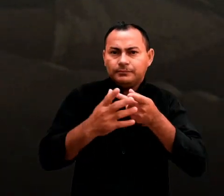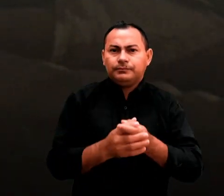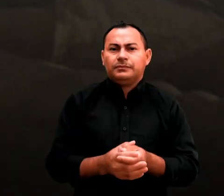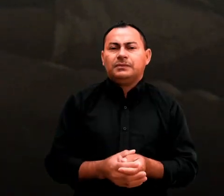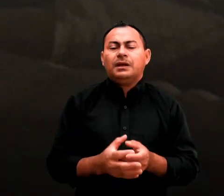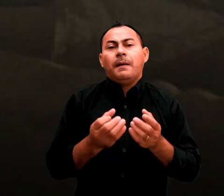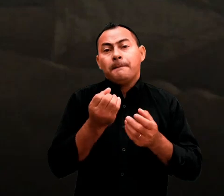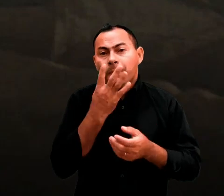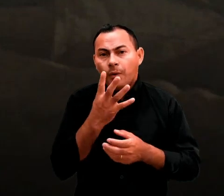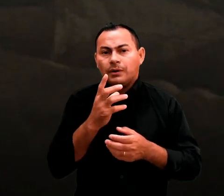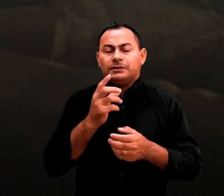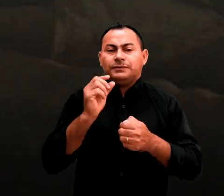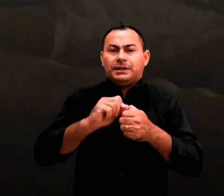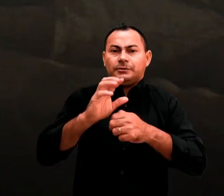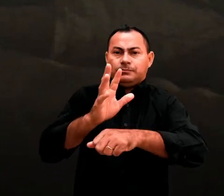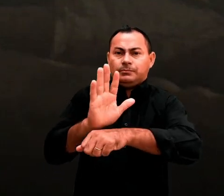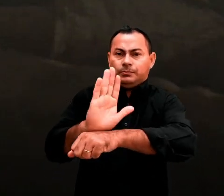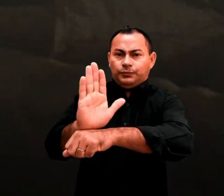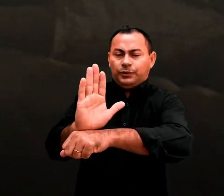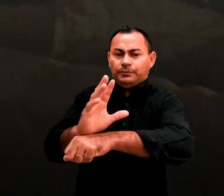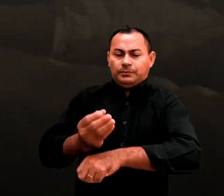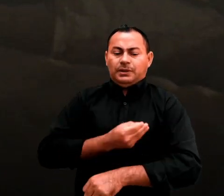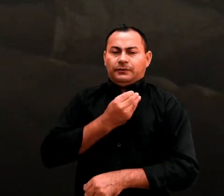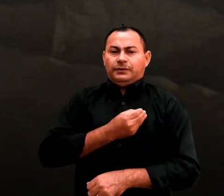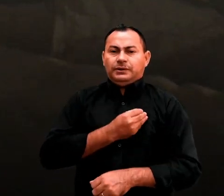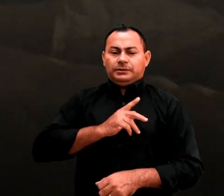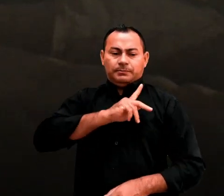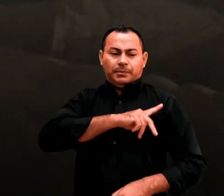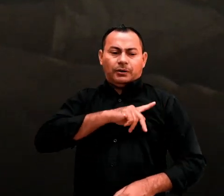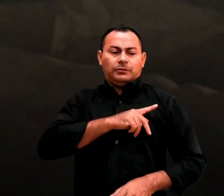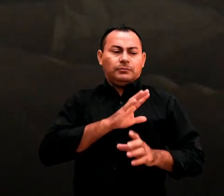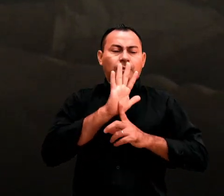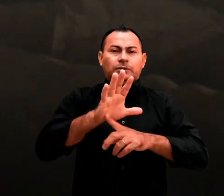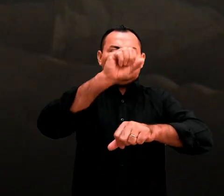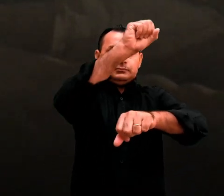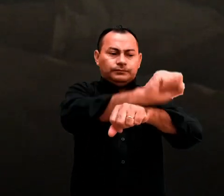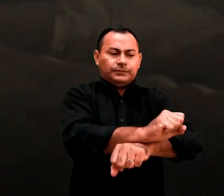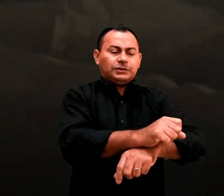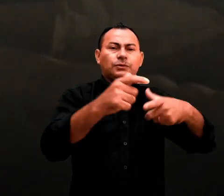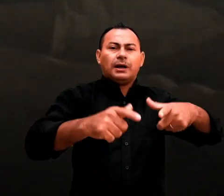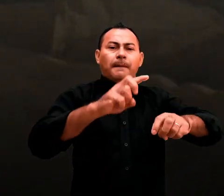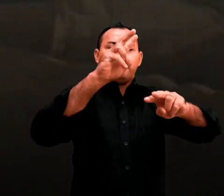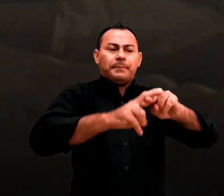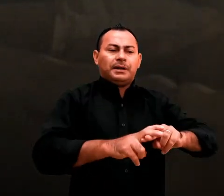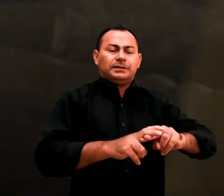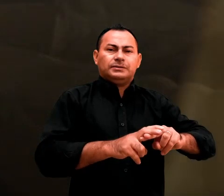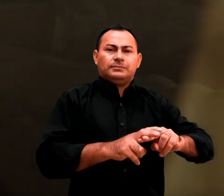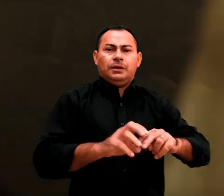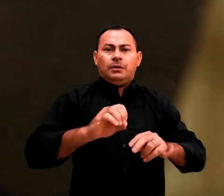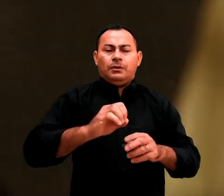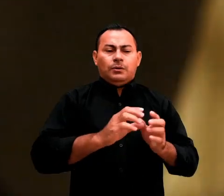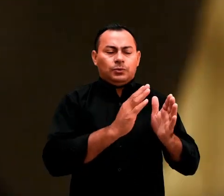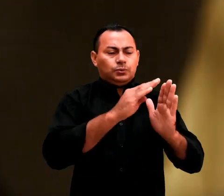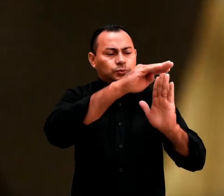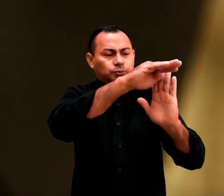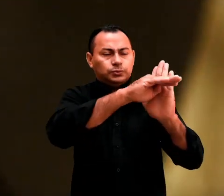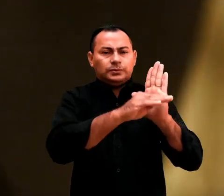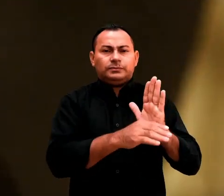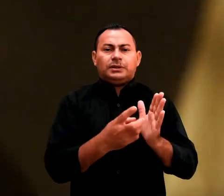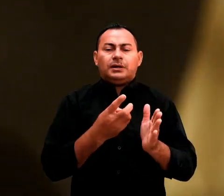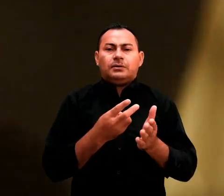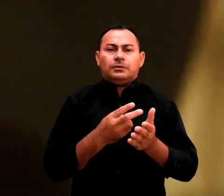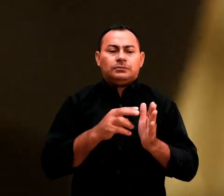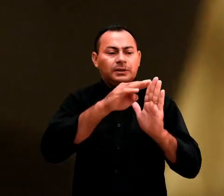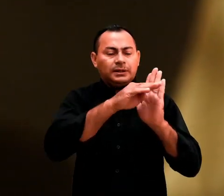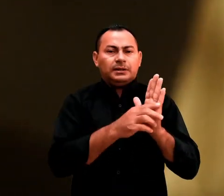Seria bom que se fizesse um filme sobre a vida de Paulo, mostrando-o acorrentado nessa prisão. O roteiro seria a segunda